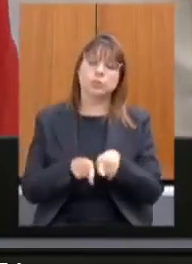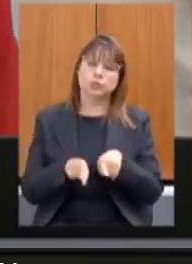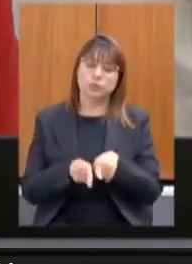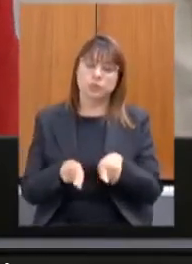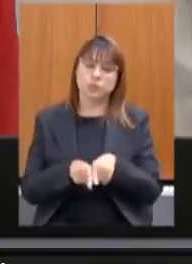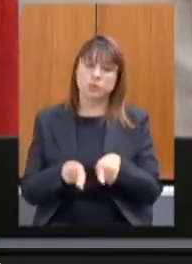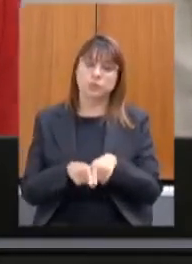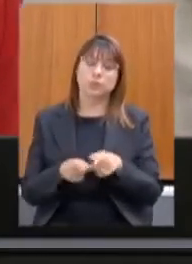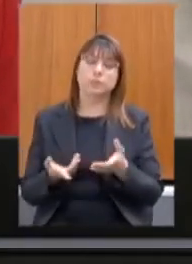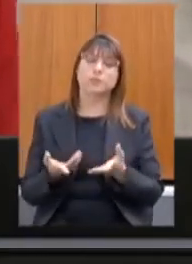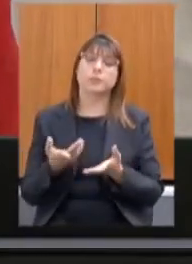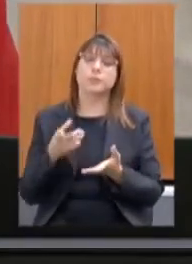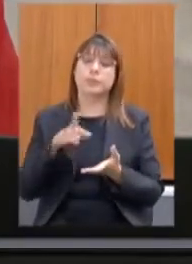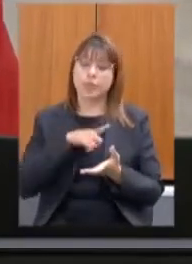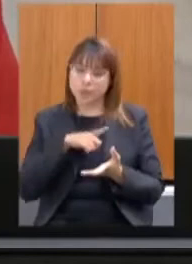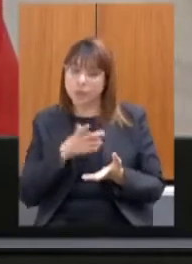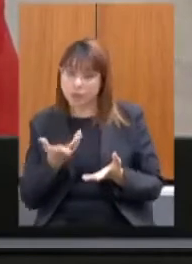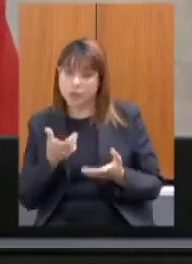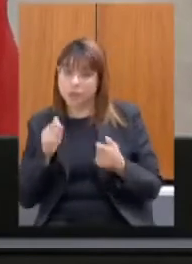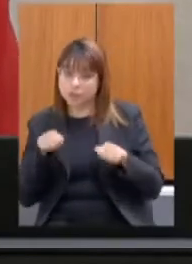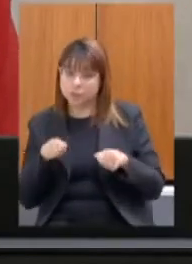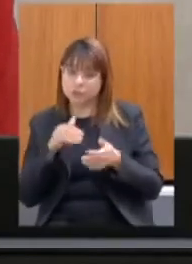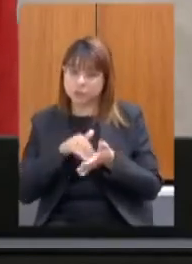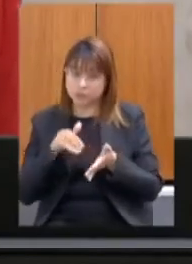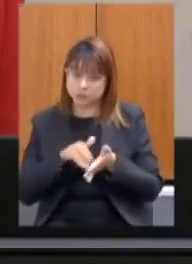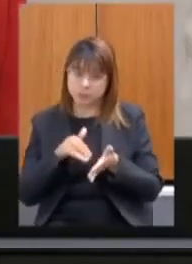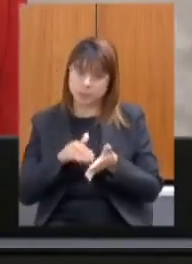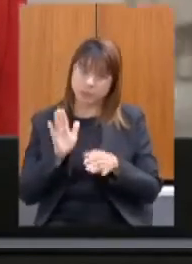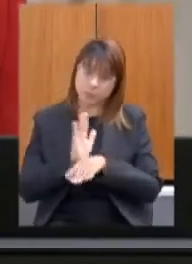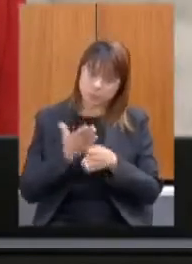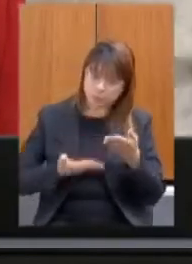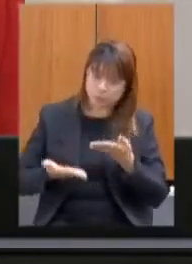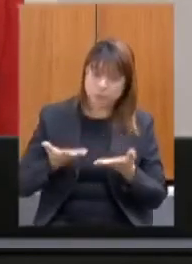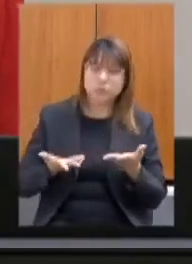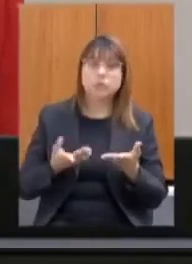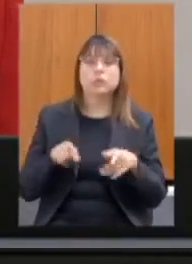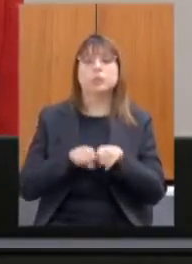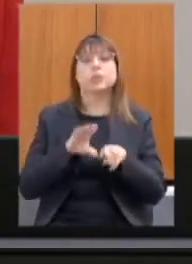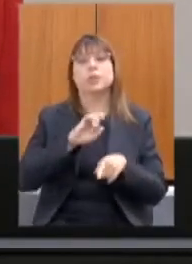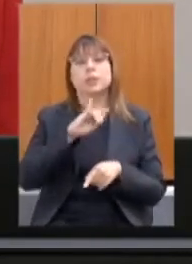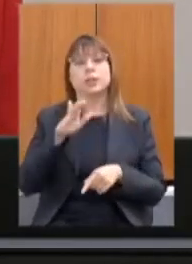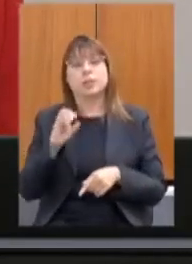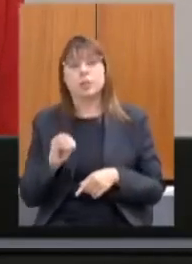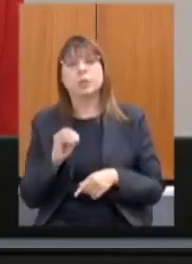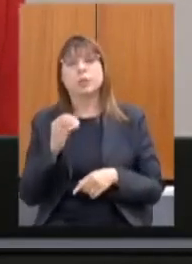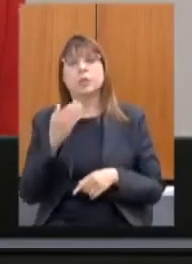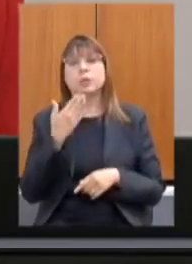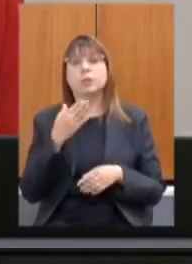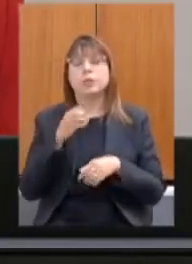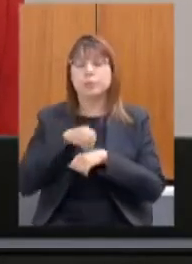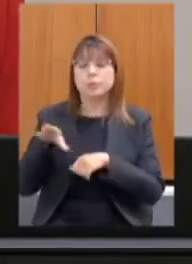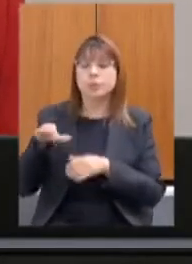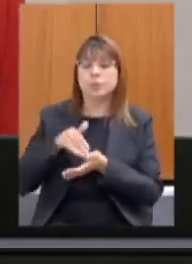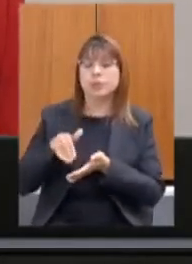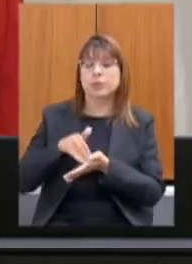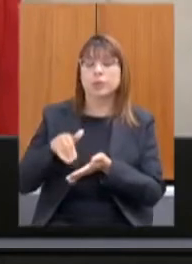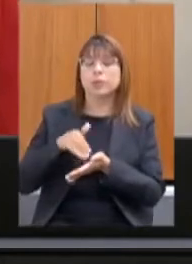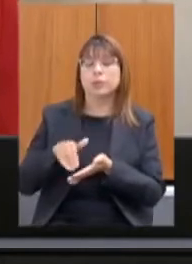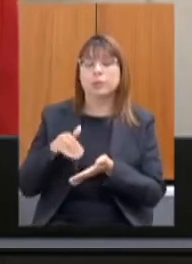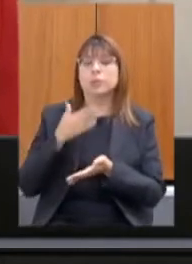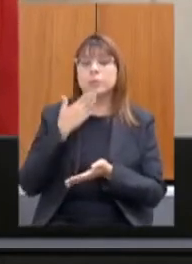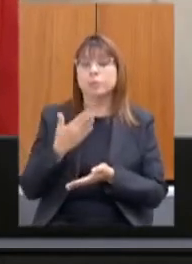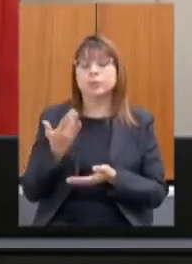setor e se houve articulação das secretarias afins do deputado Celinho Citrocel solicita que seja encaminhado a CEDES